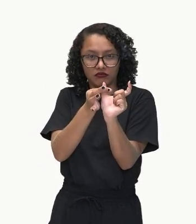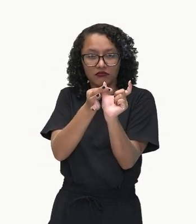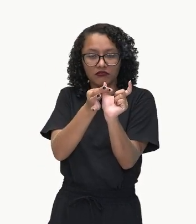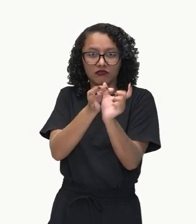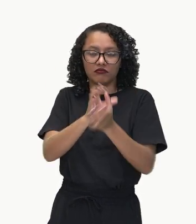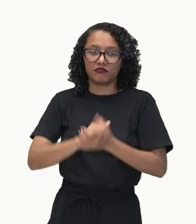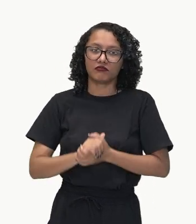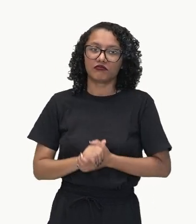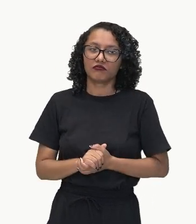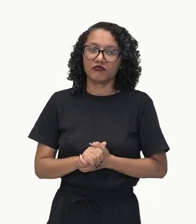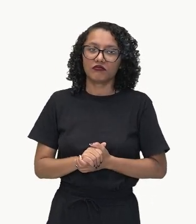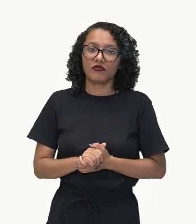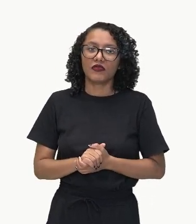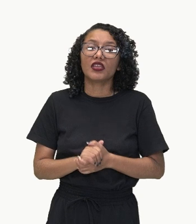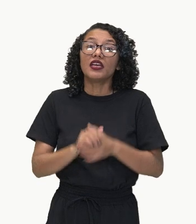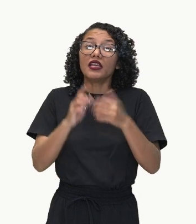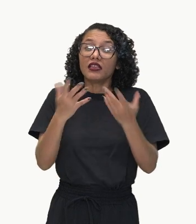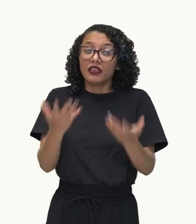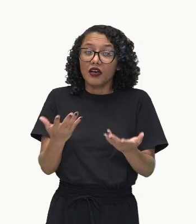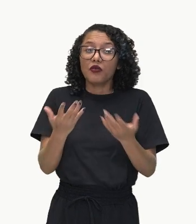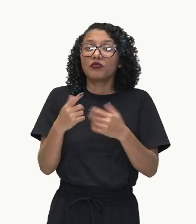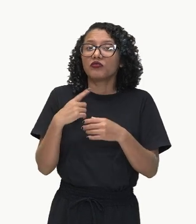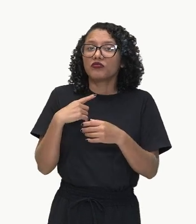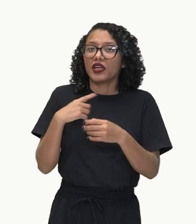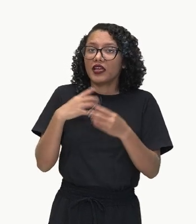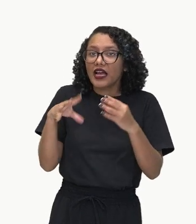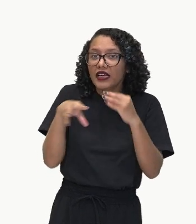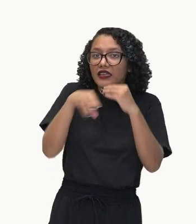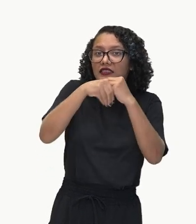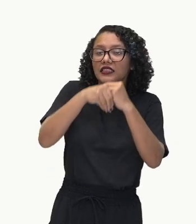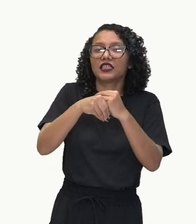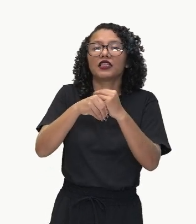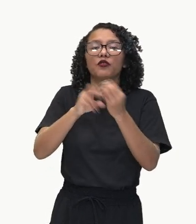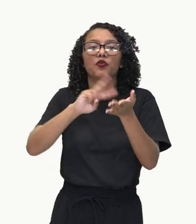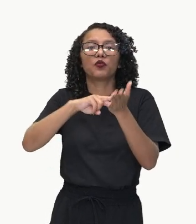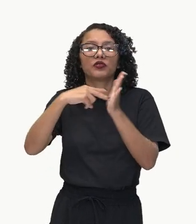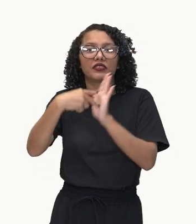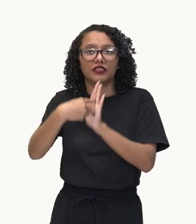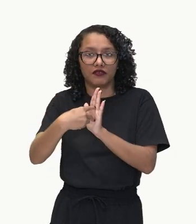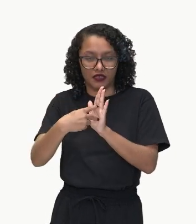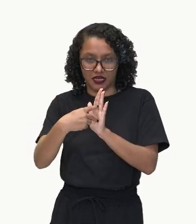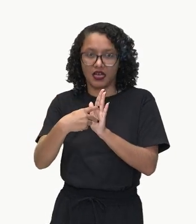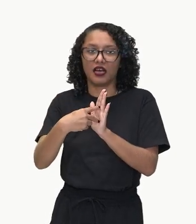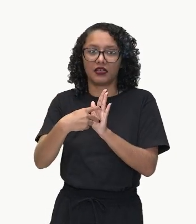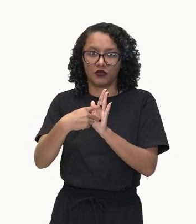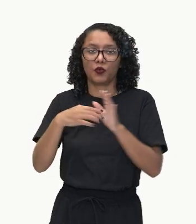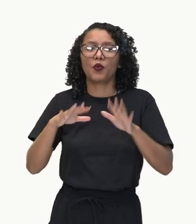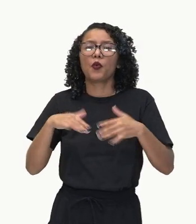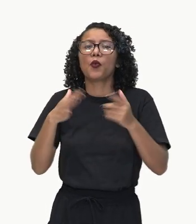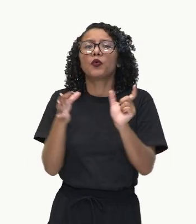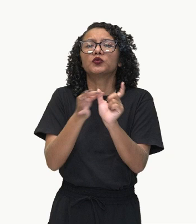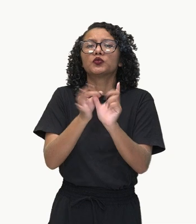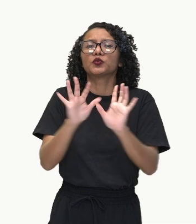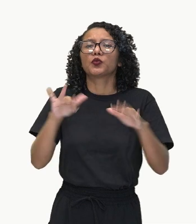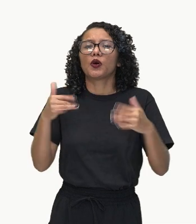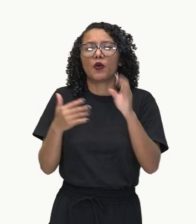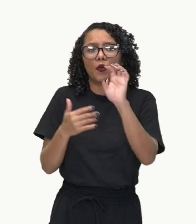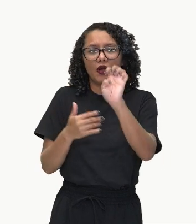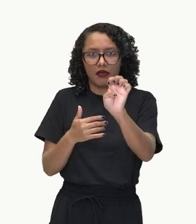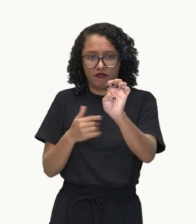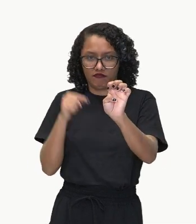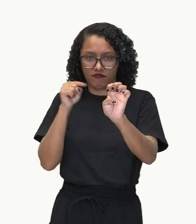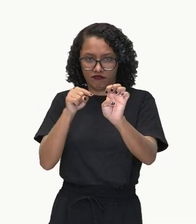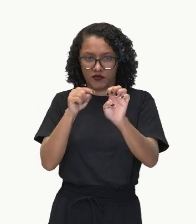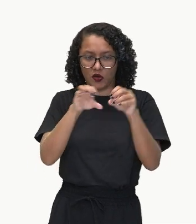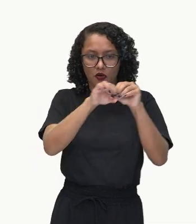vai indicar um sentido. A conjunção aí, no caso a conjunção é, conecta duas orações